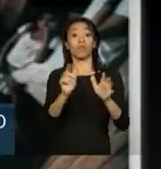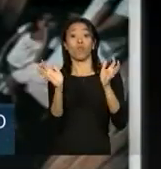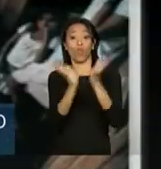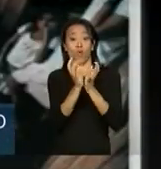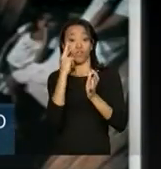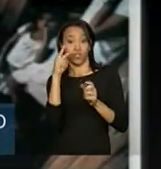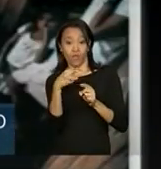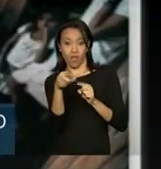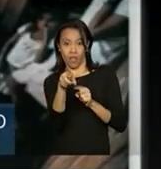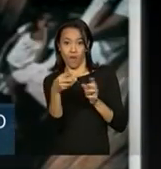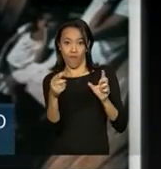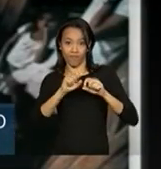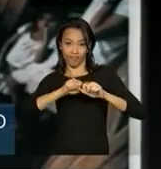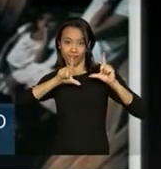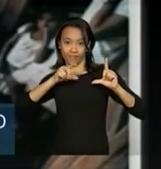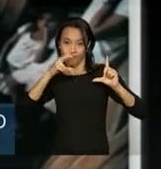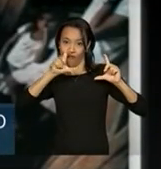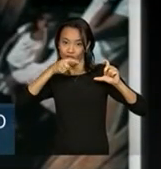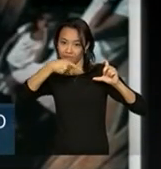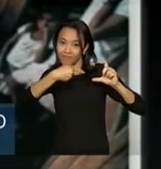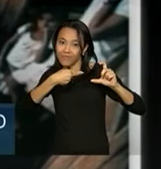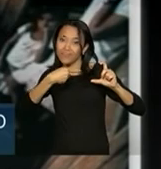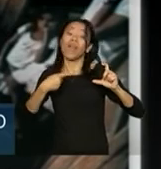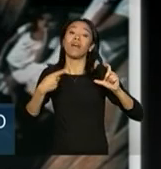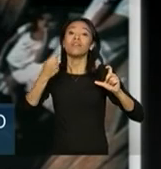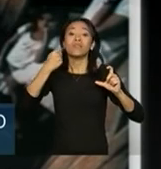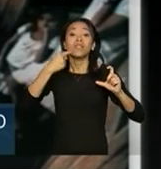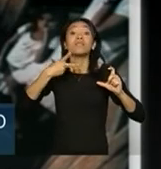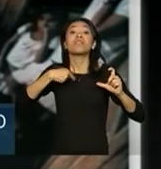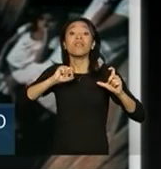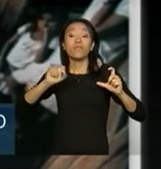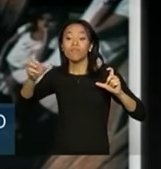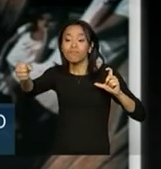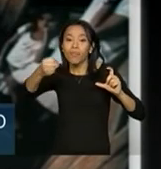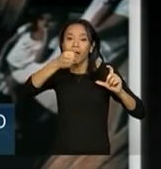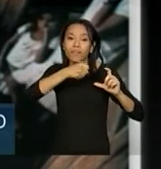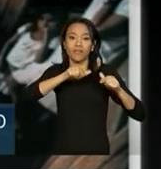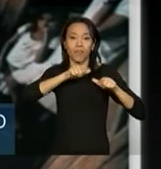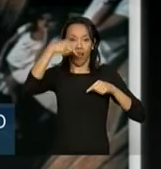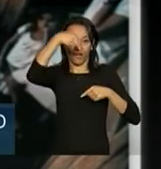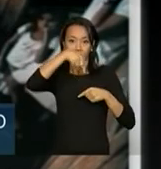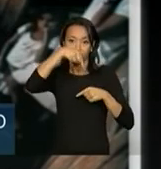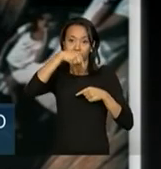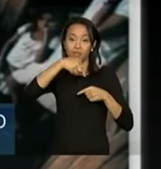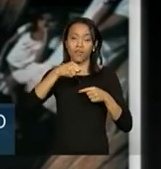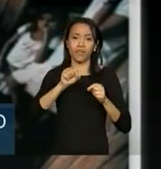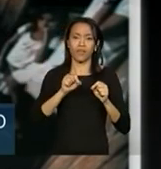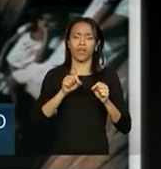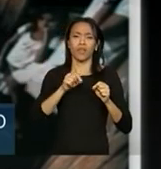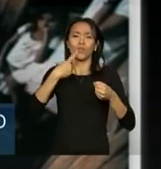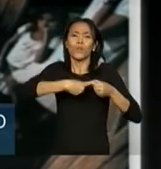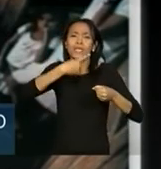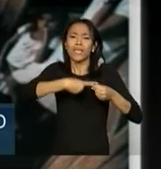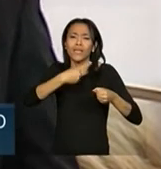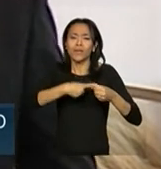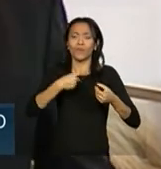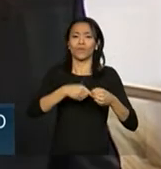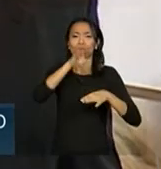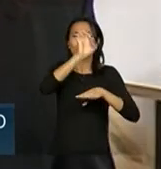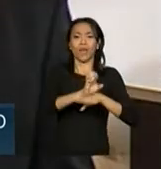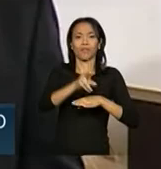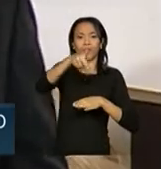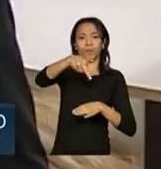povo que até hoje é isolado, chama povo Zoé. Quem for para o Distrito de Saúde Indígena, no interior do estado do Pará,